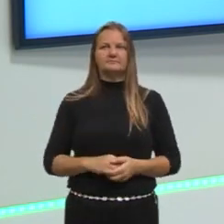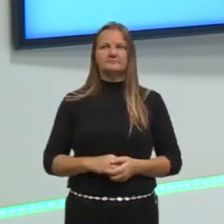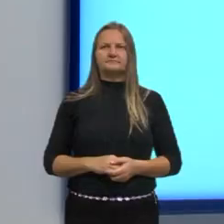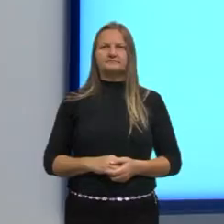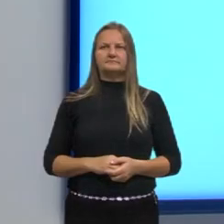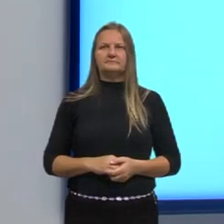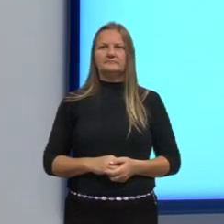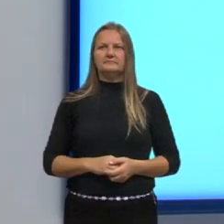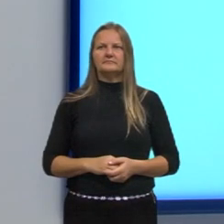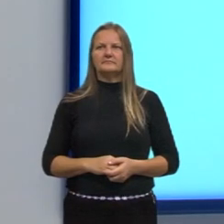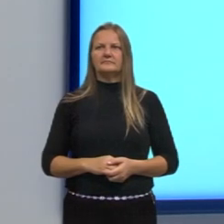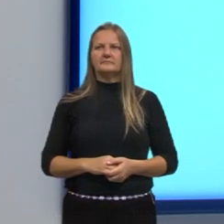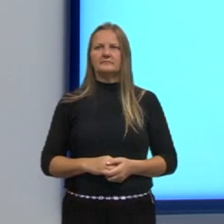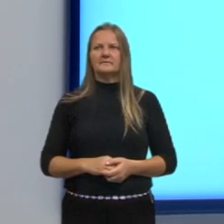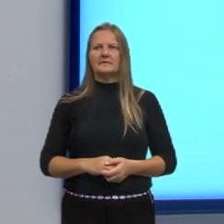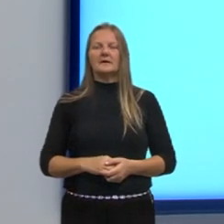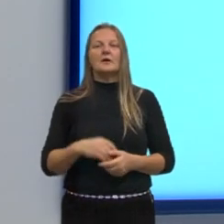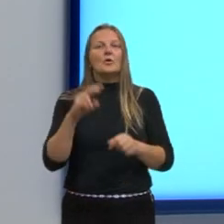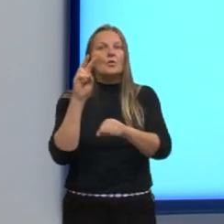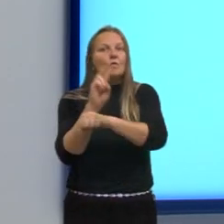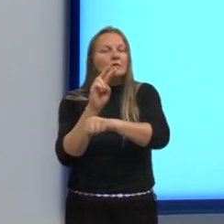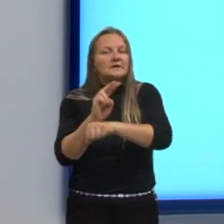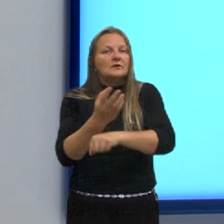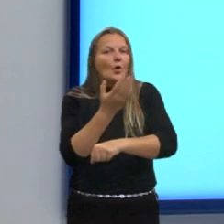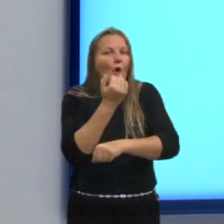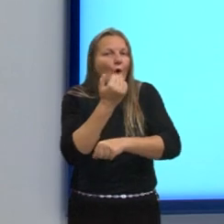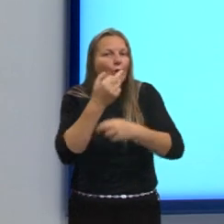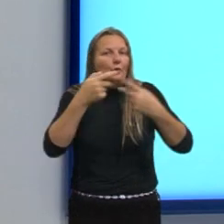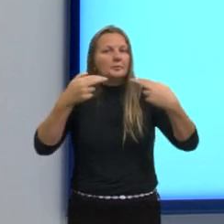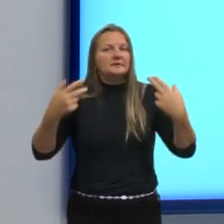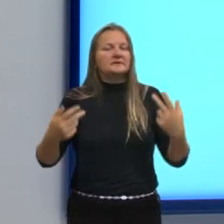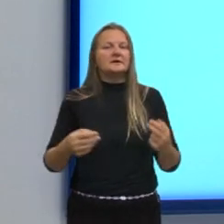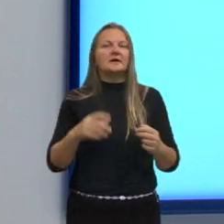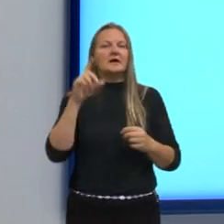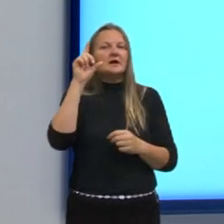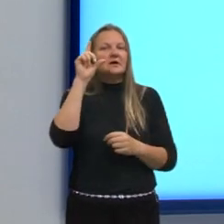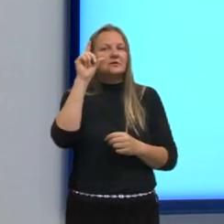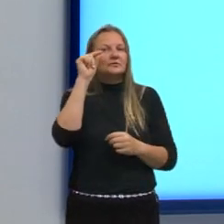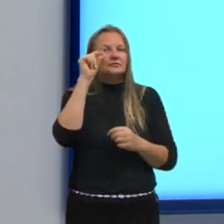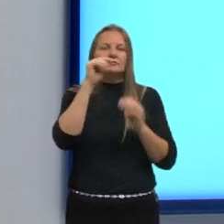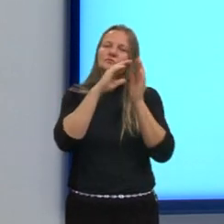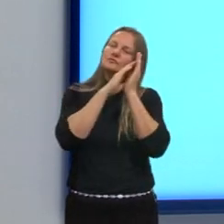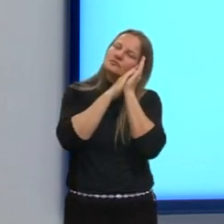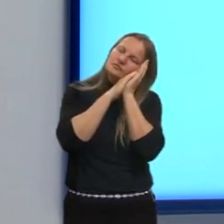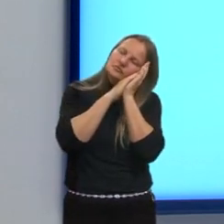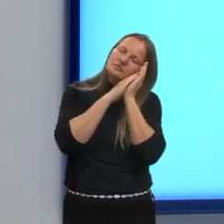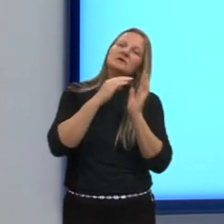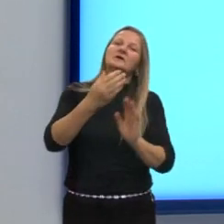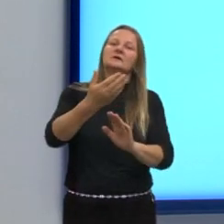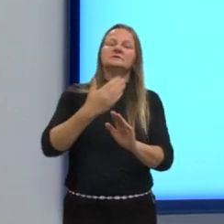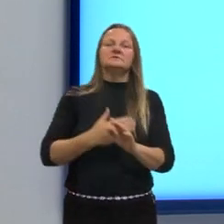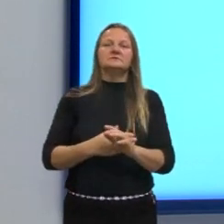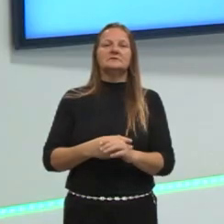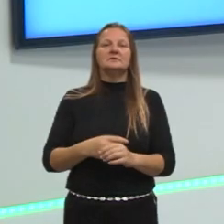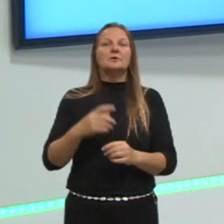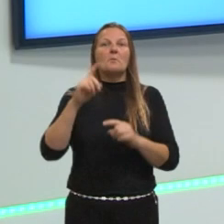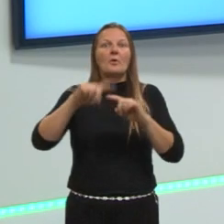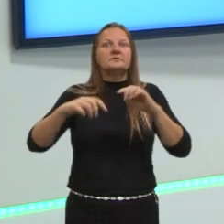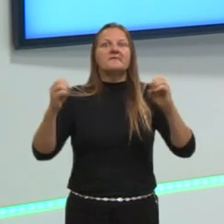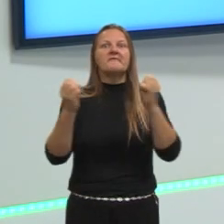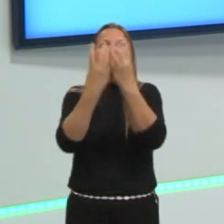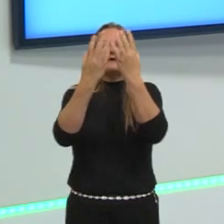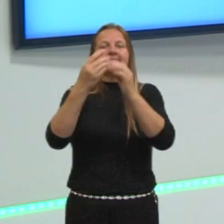Quarta dica. Atente-se à sua alimentação e ao sono na véspera. Gente, não vai para a balada na véspera, né?